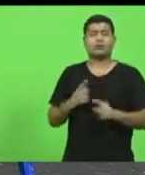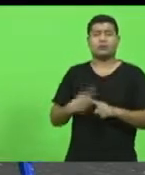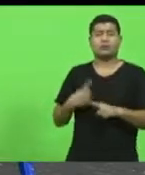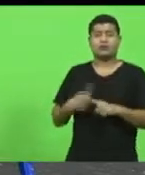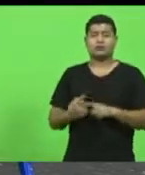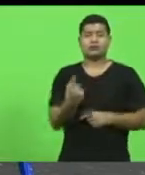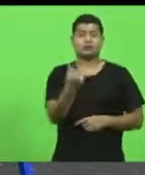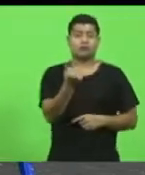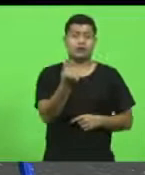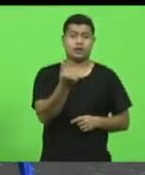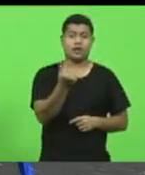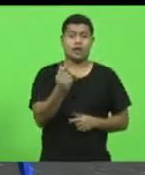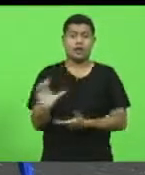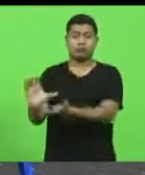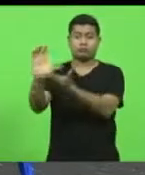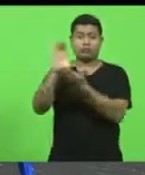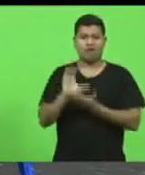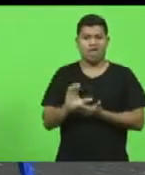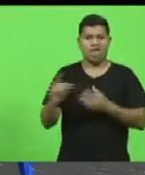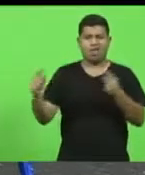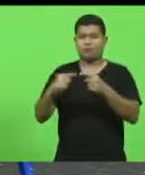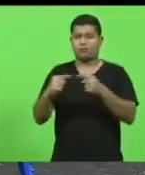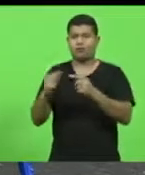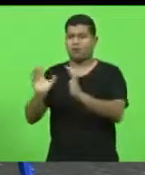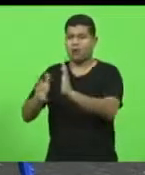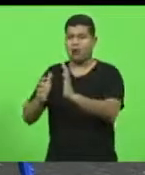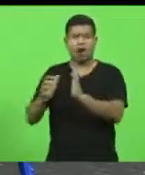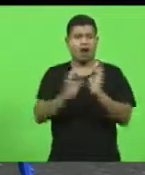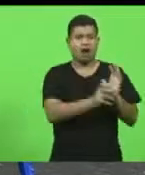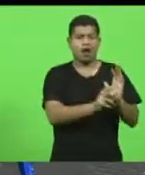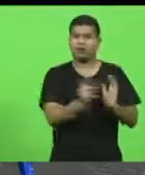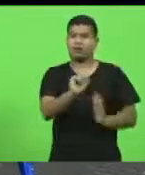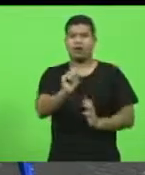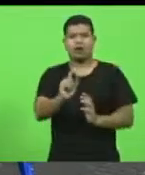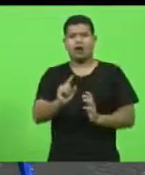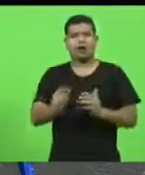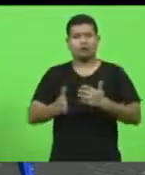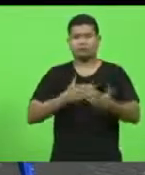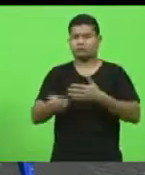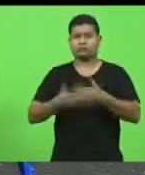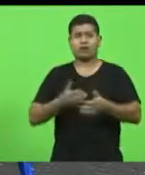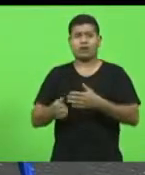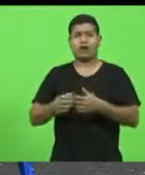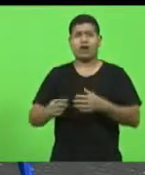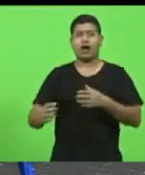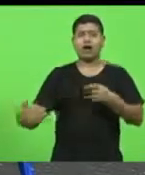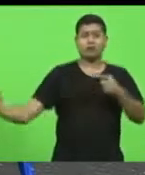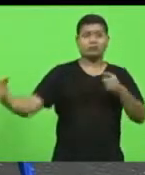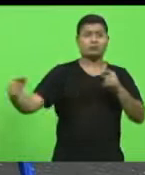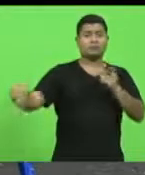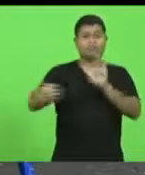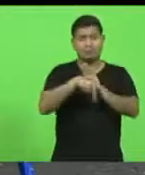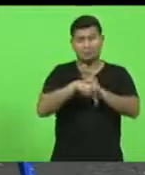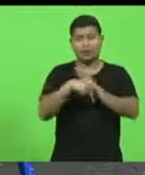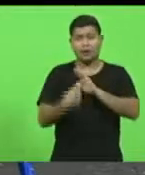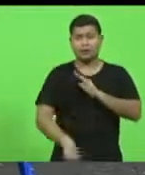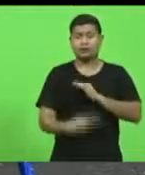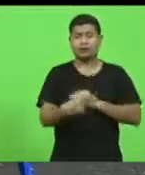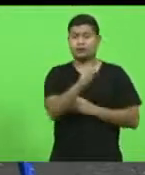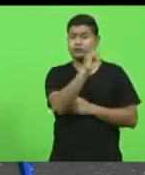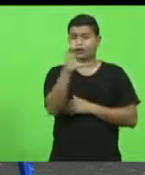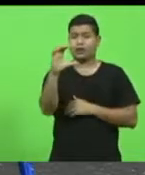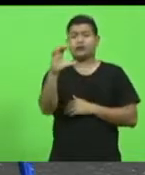não têm partido, esses investimentos têm as cores da bandeira do nosso Estado.